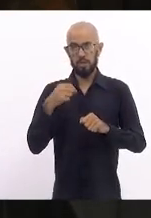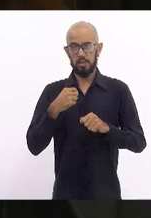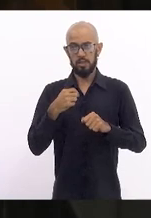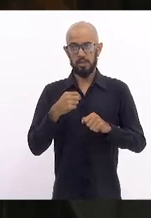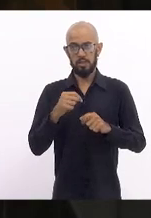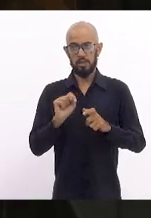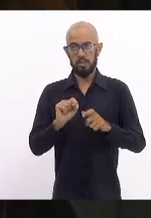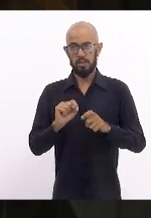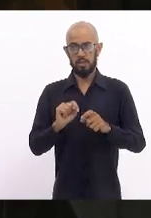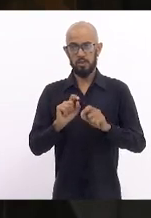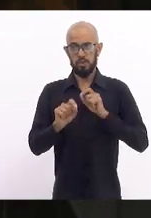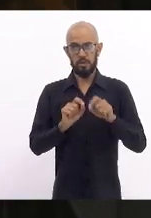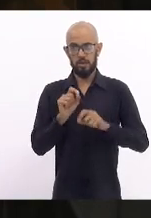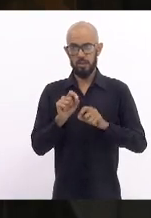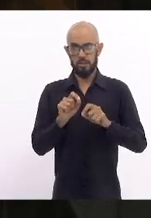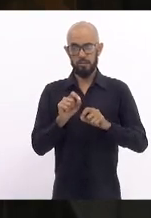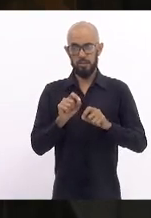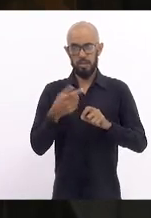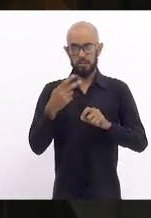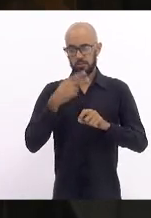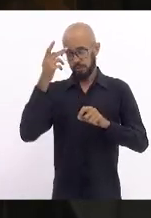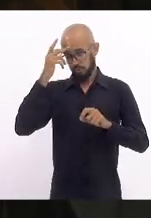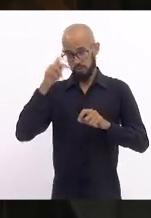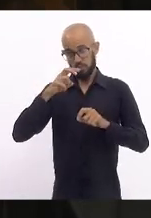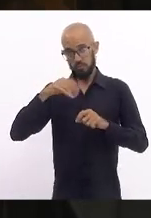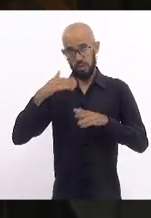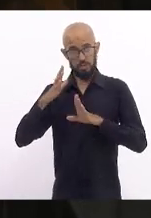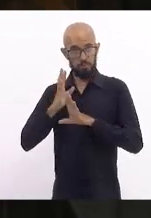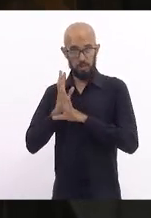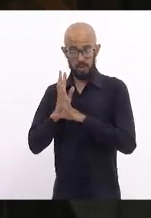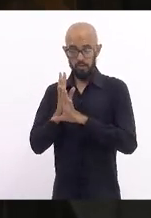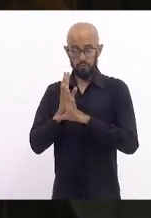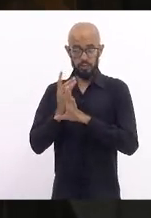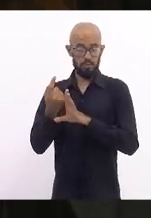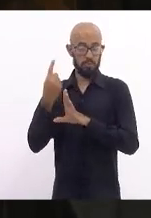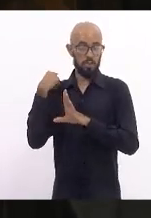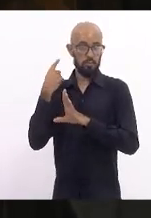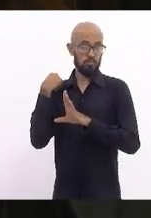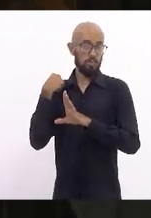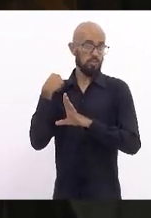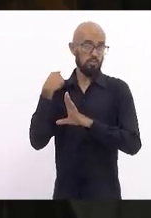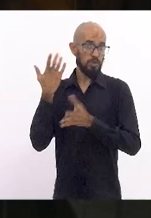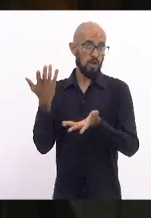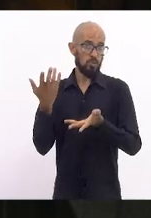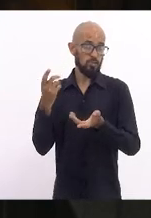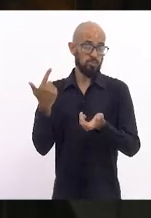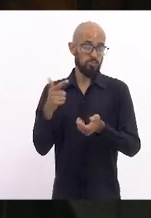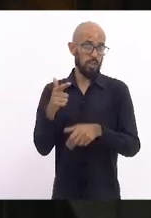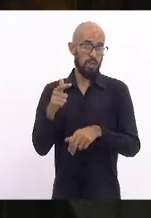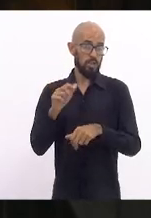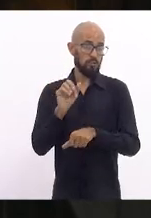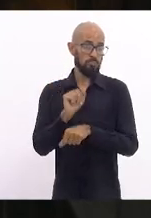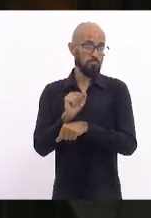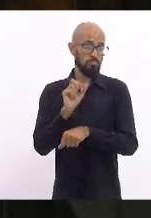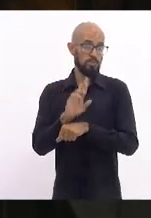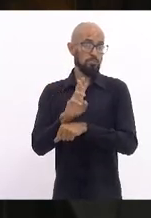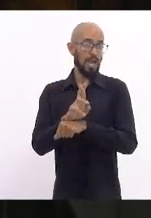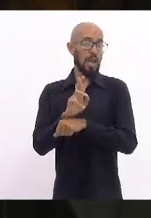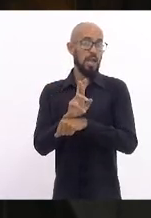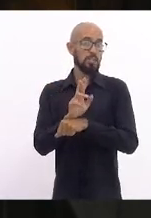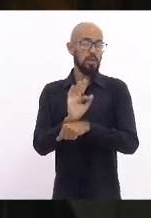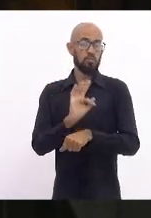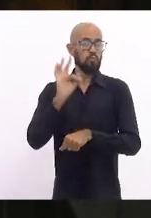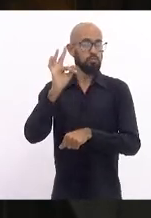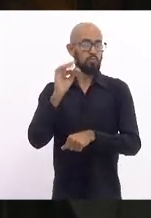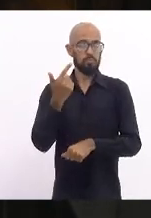vão chegar depois da gente? não tem expectativa, não tem futuro. Então, um